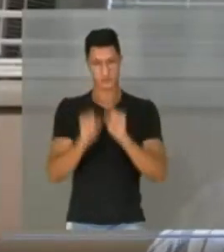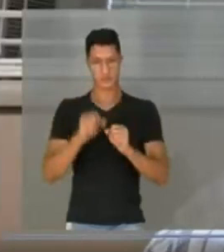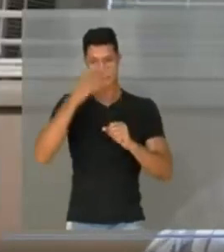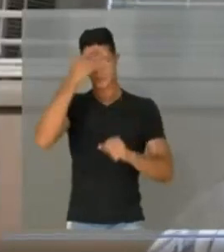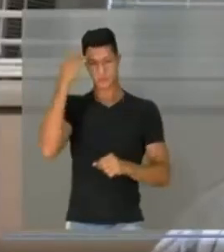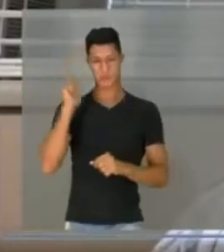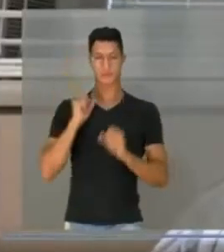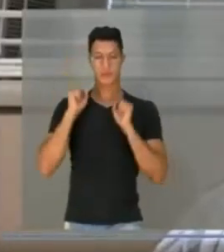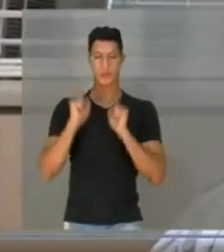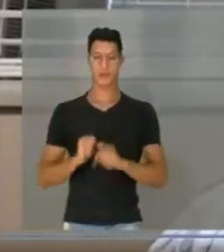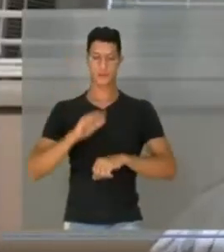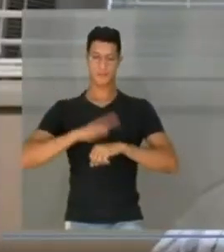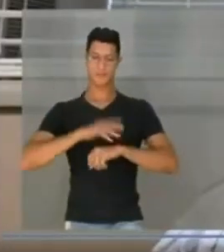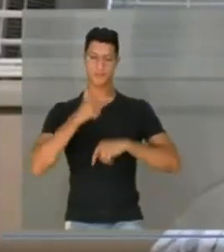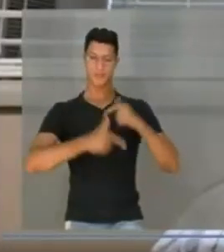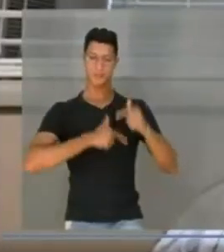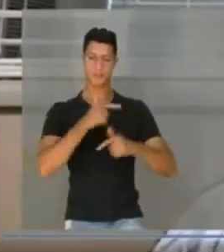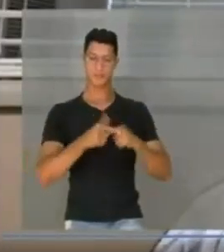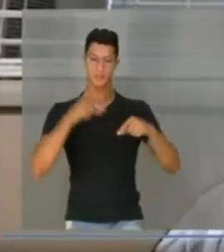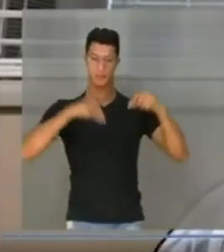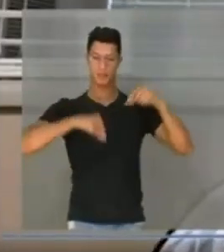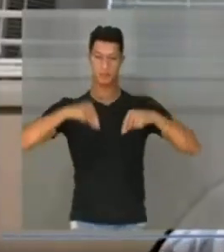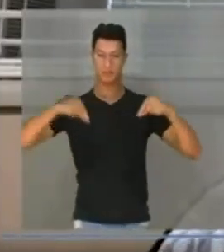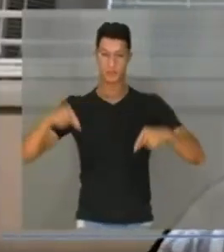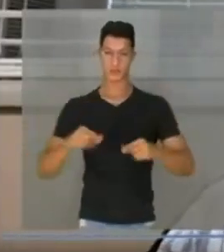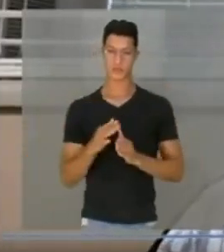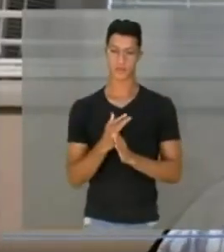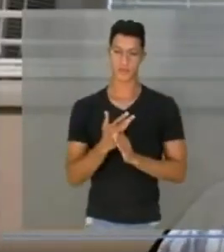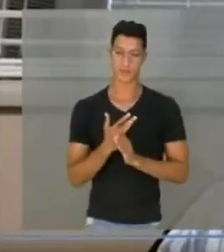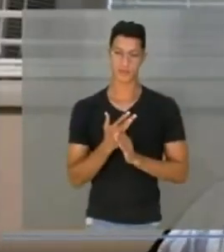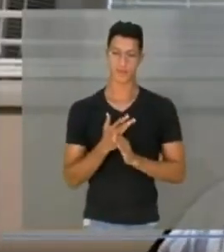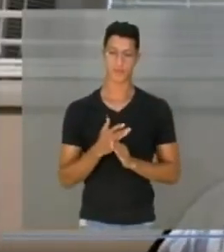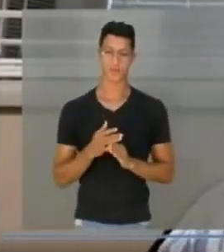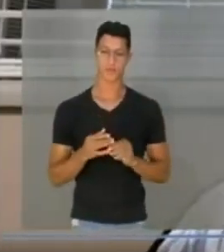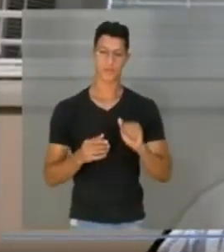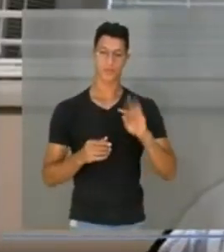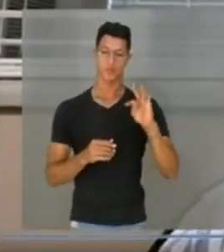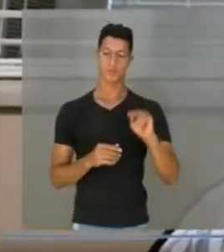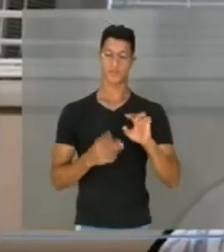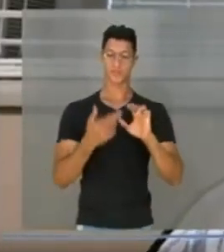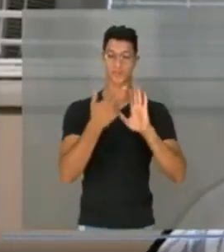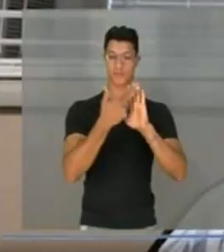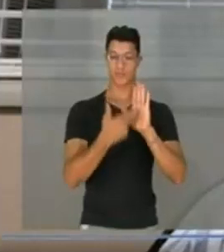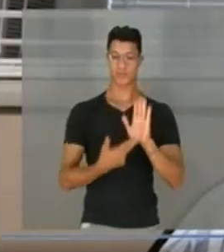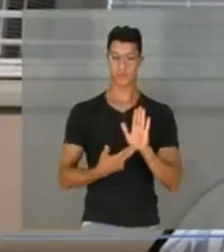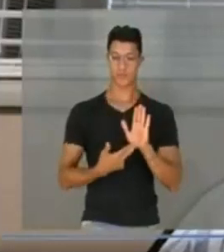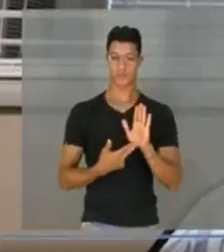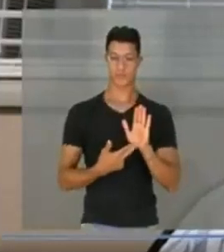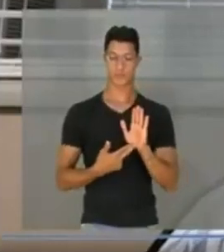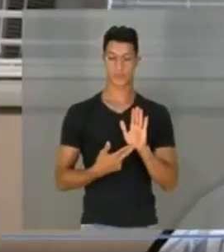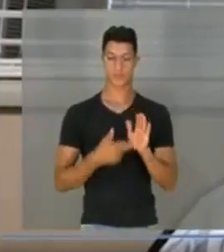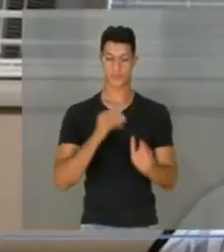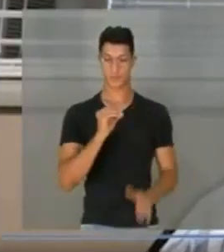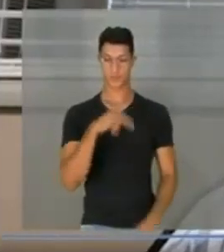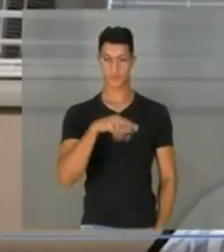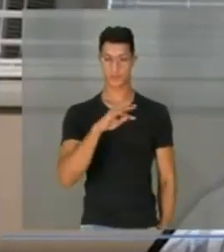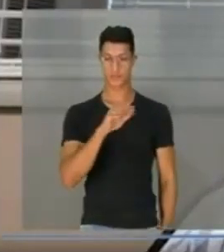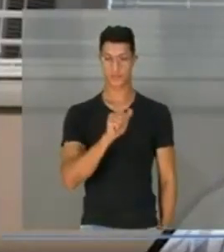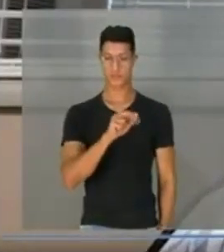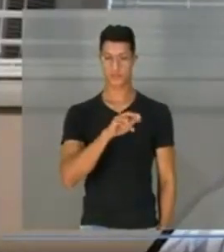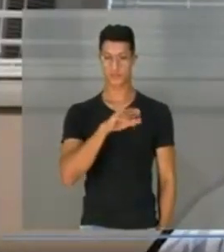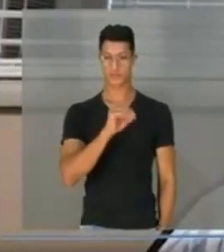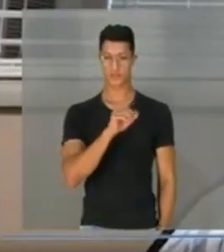a pessoa está apta para trabalhar com acupuntura. O ato regulatório aqui em Ontário é de